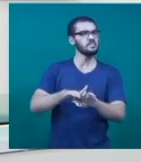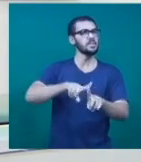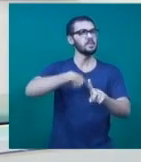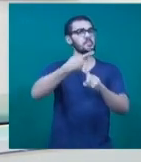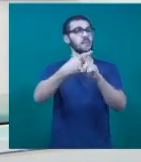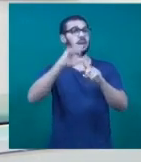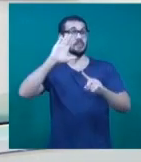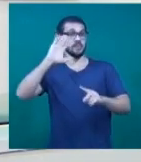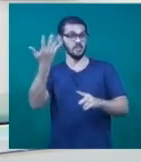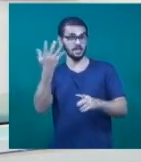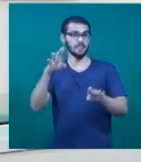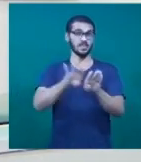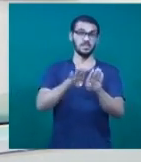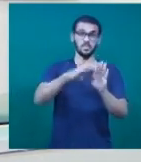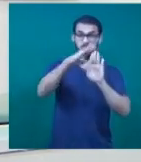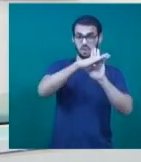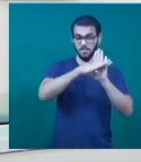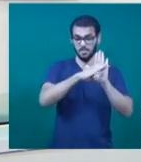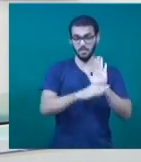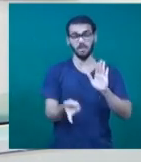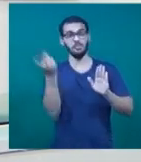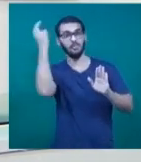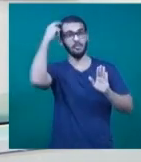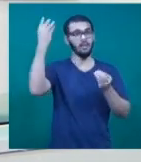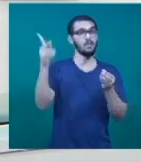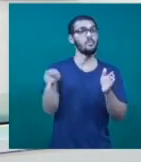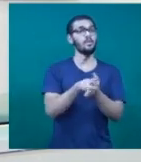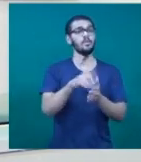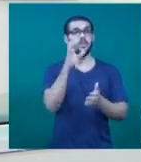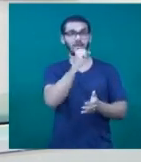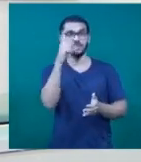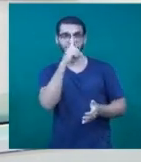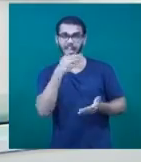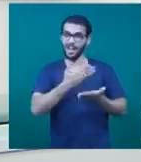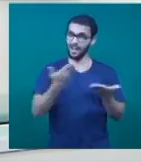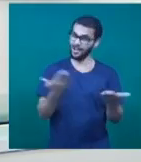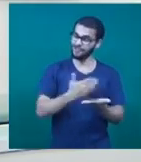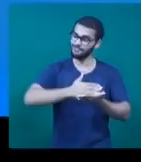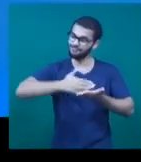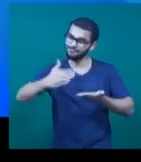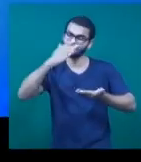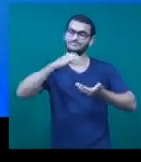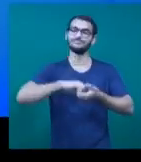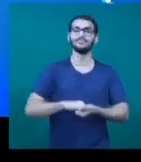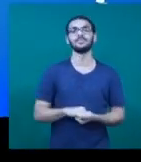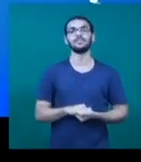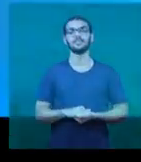a previsão do tempo, a nossa agenda cultural para o fim de semana. O TV Notícias começa agora.